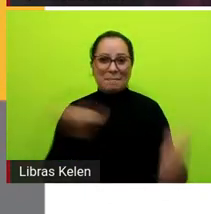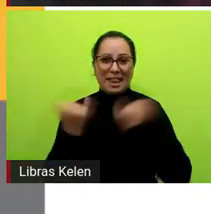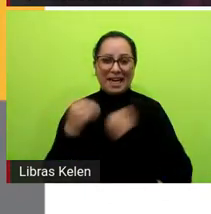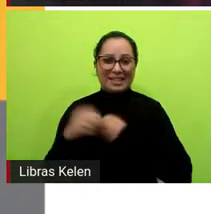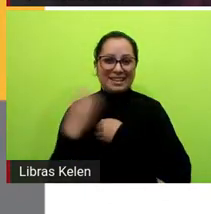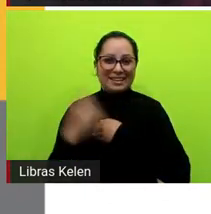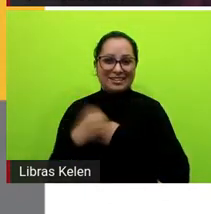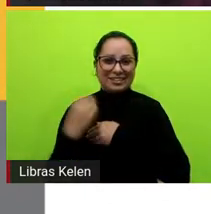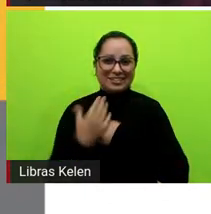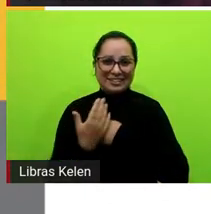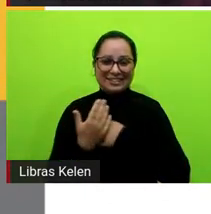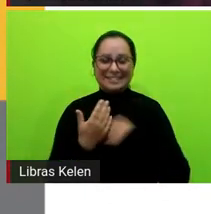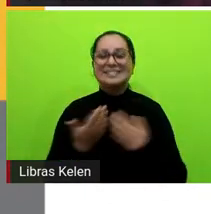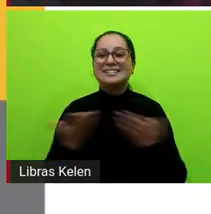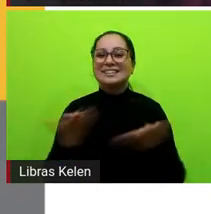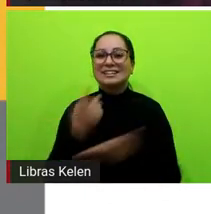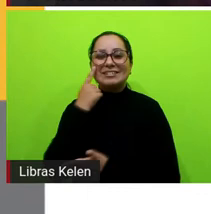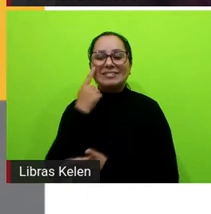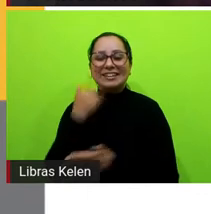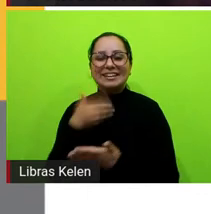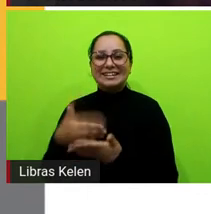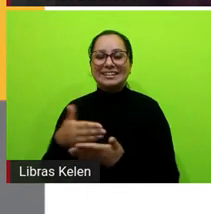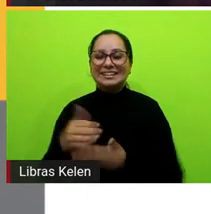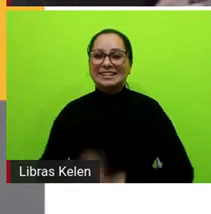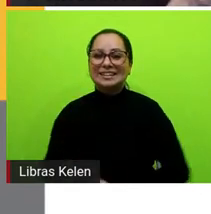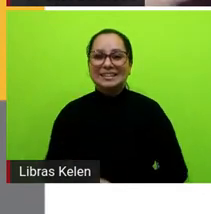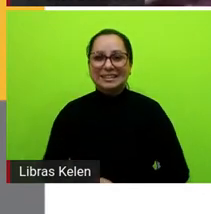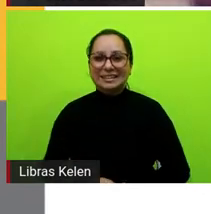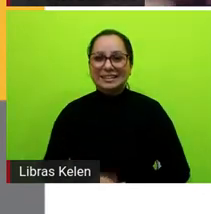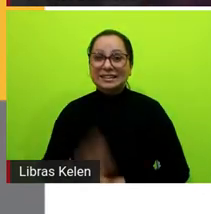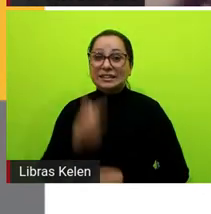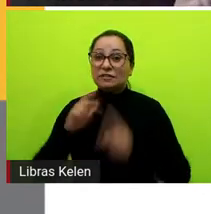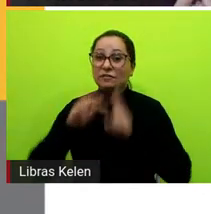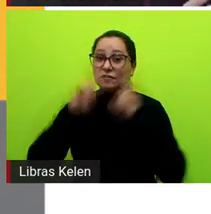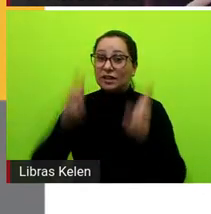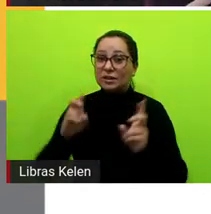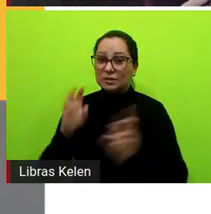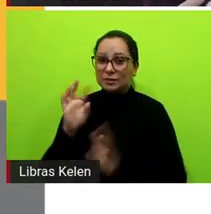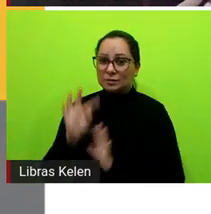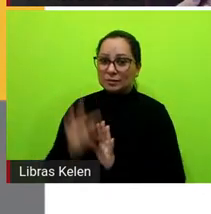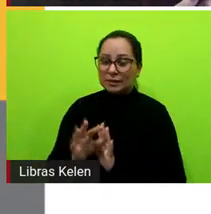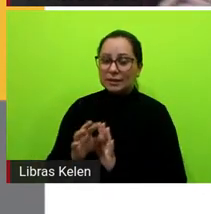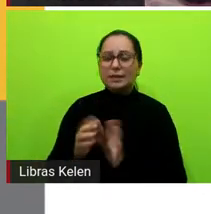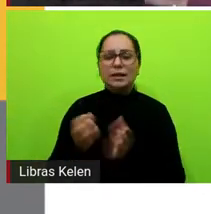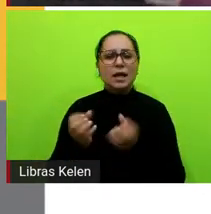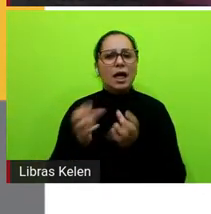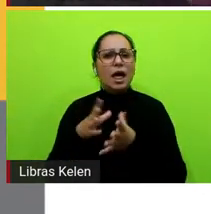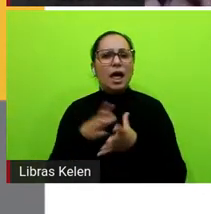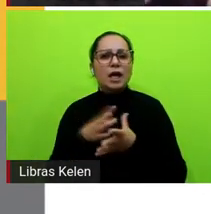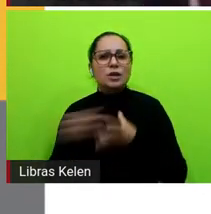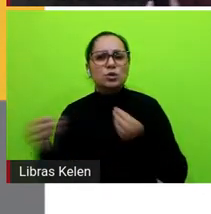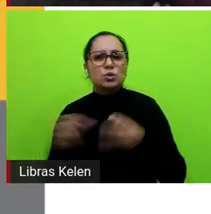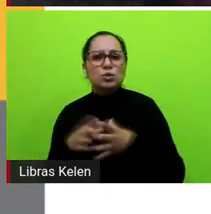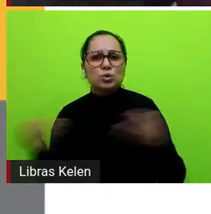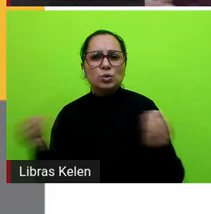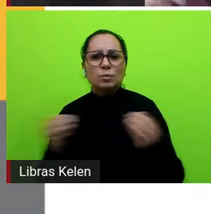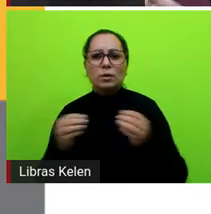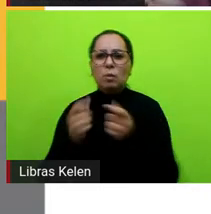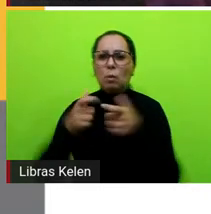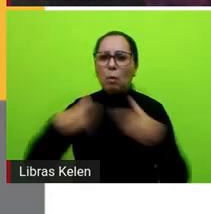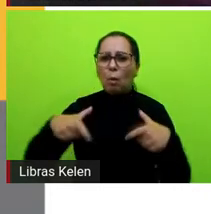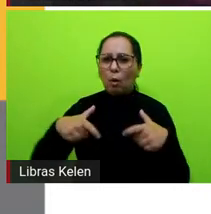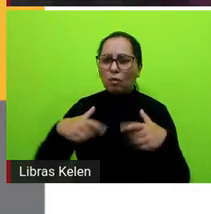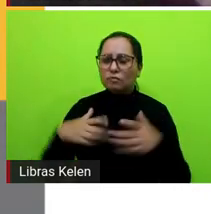então vamos lá vamos falar de ter sumido alguns ovos que apareceu um ovo de